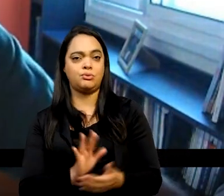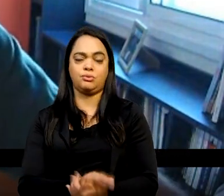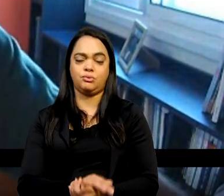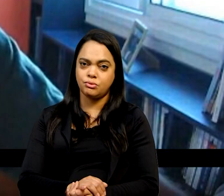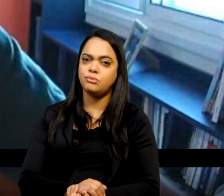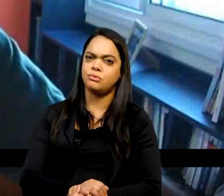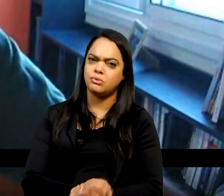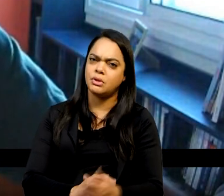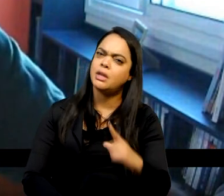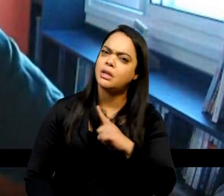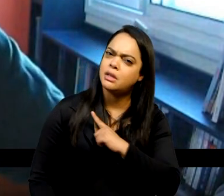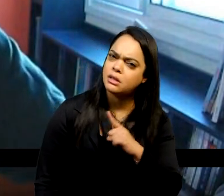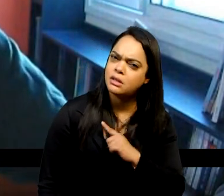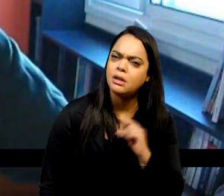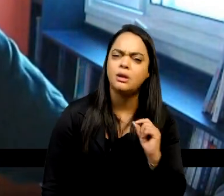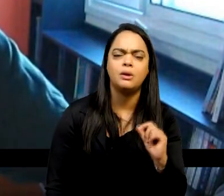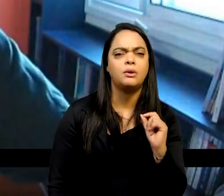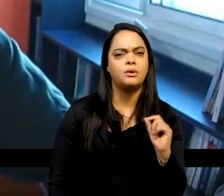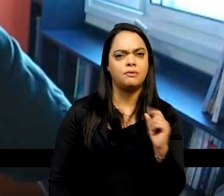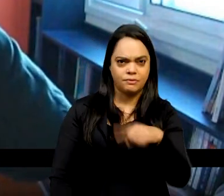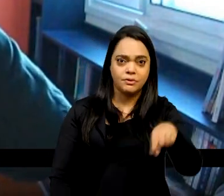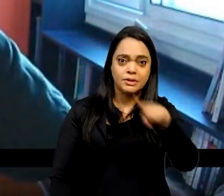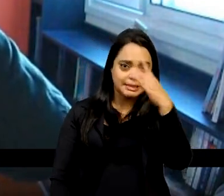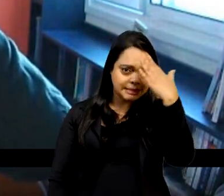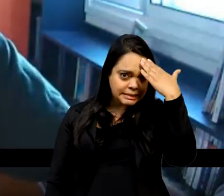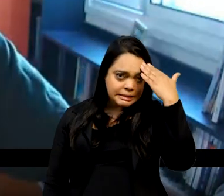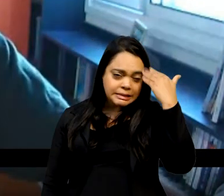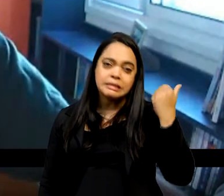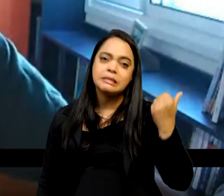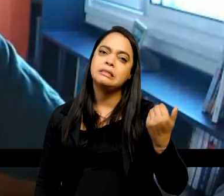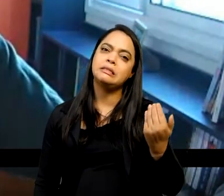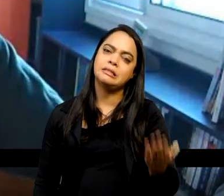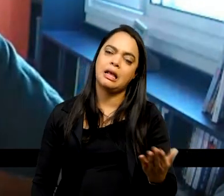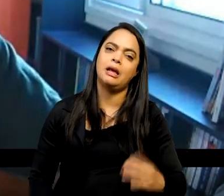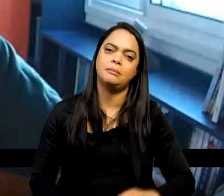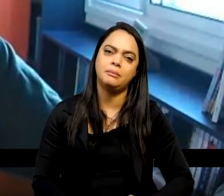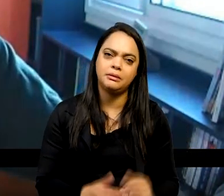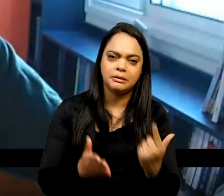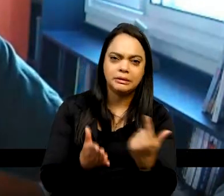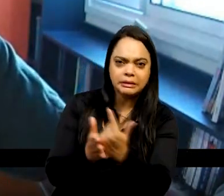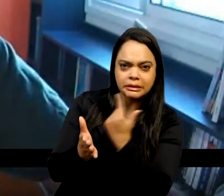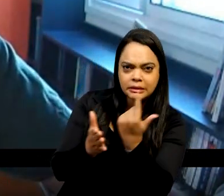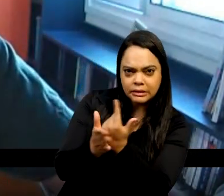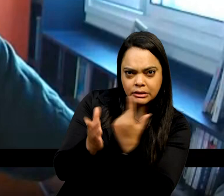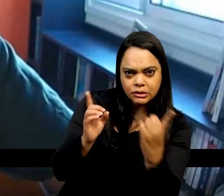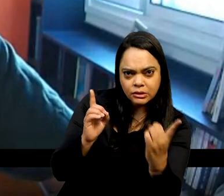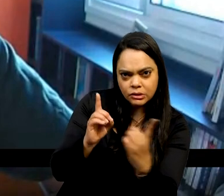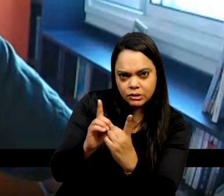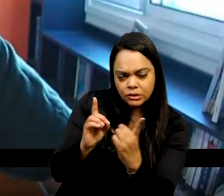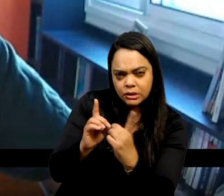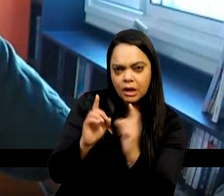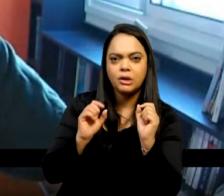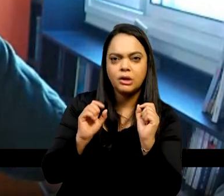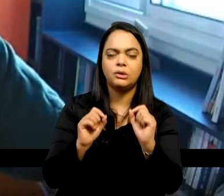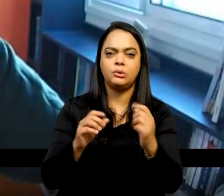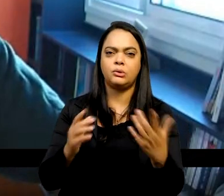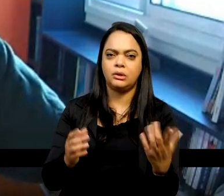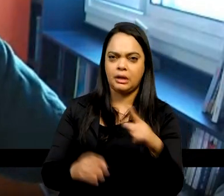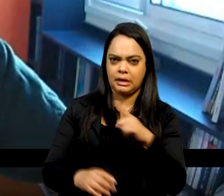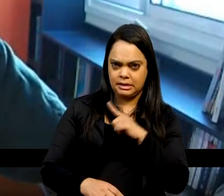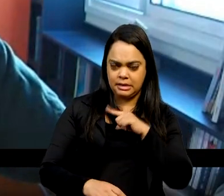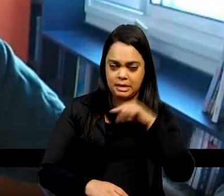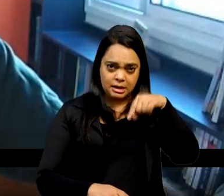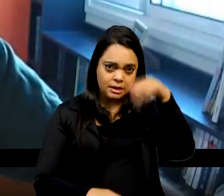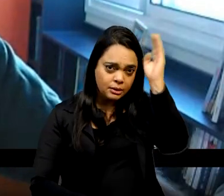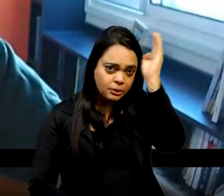mercadológicos, vocês sabem disso, não é? Então, os livros didáticos de impacto no Brasil, de maior impacto, são